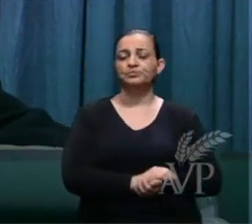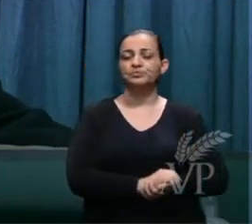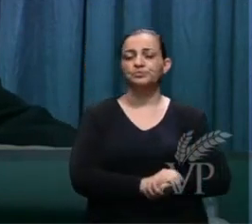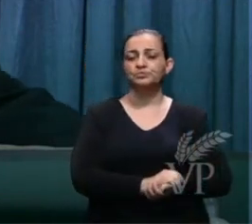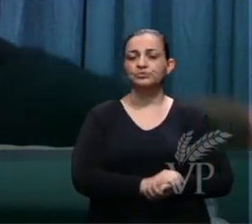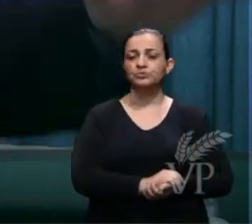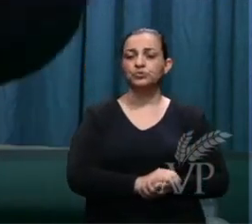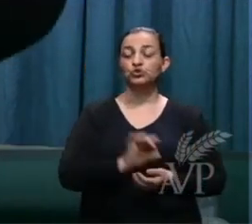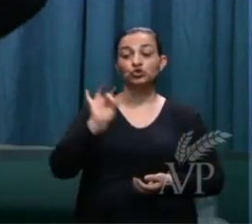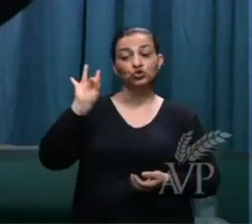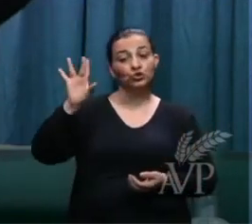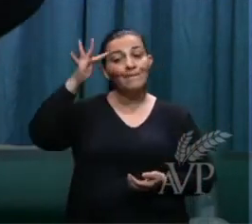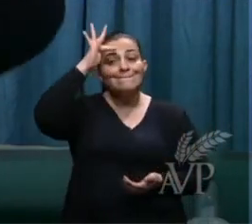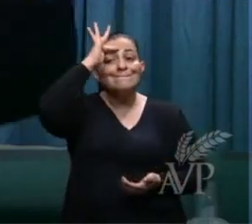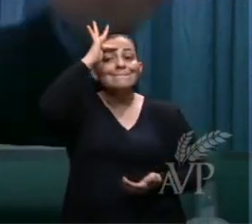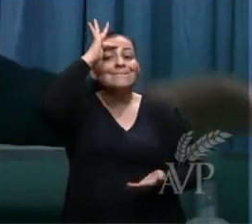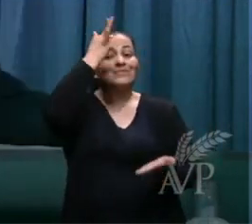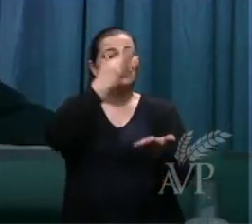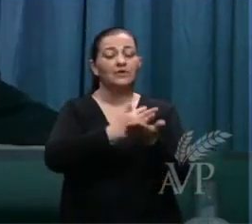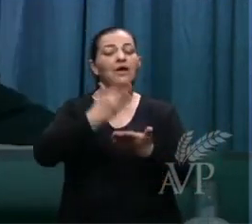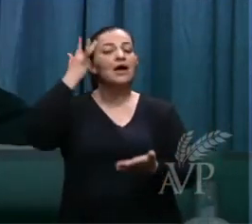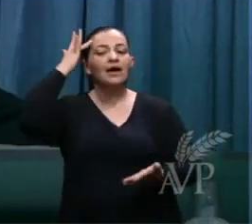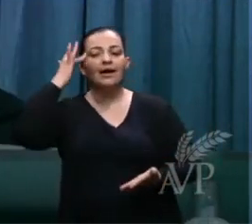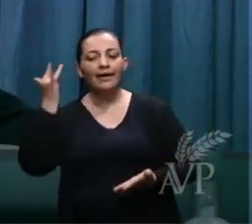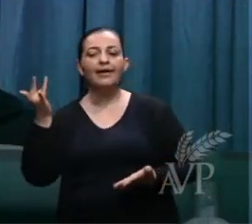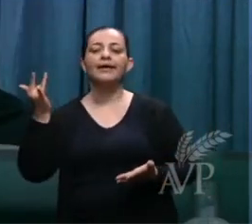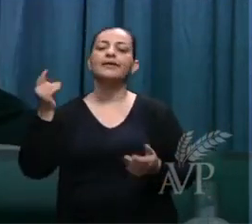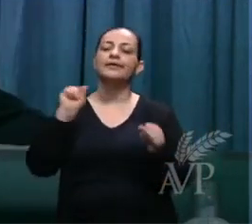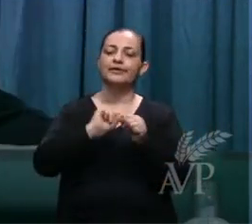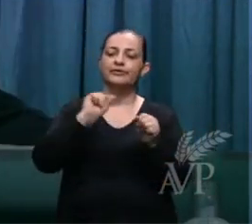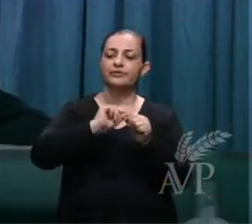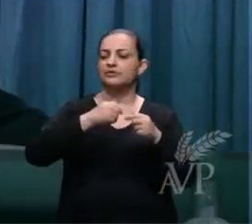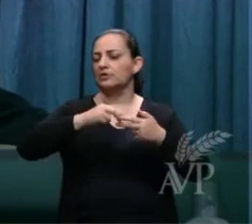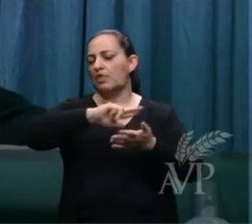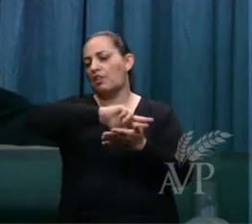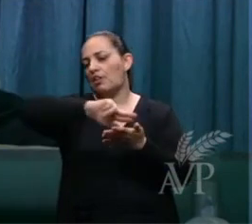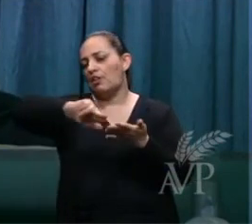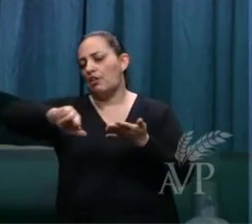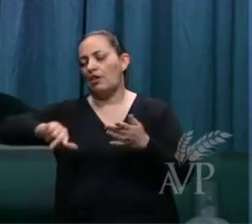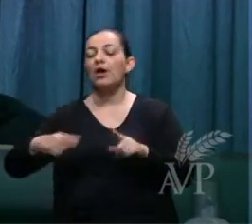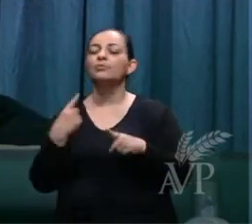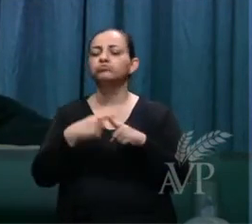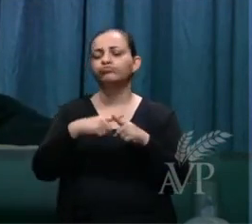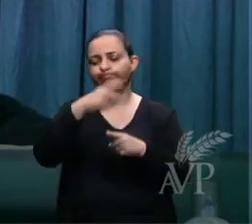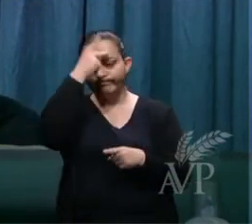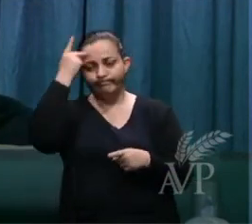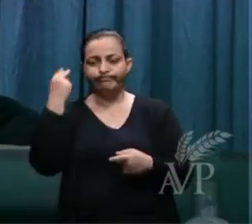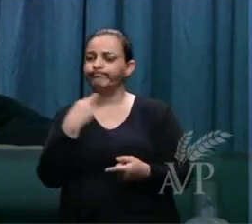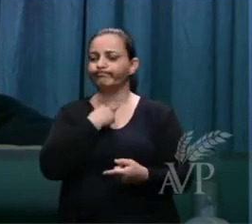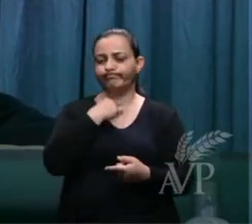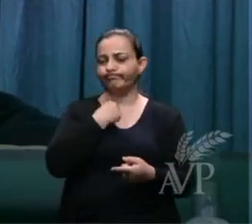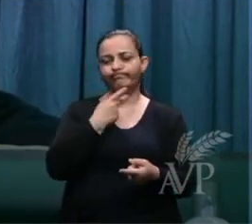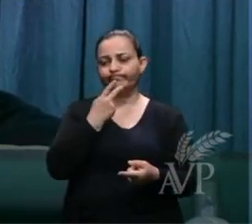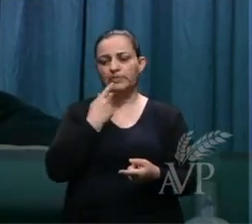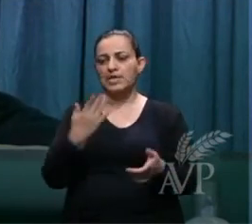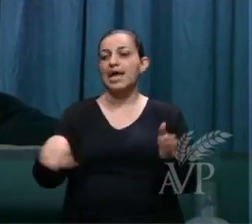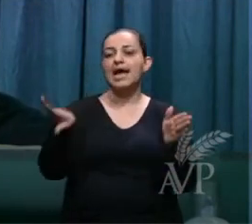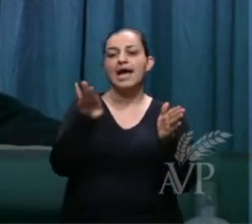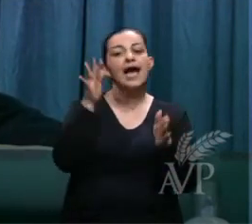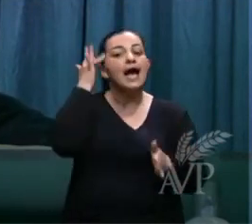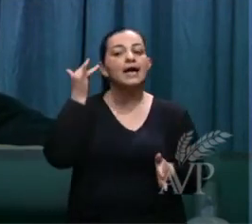é só pela fé que a gente vai dizer amanhã eu vou fazer isso e aquilo porque ninguém pode dizer eu vou chegar amanhã